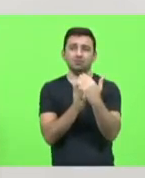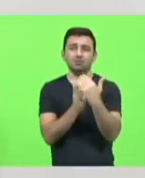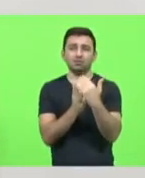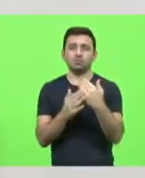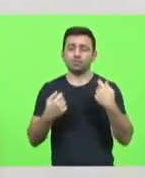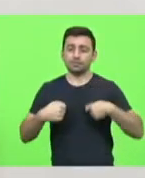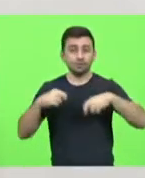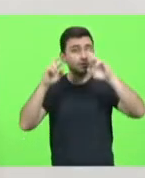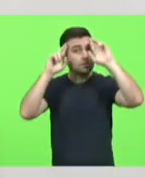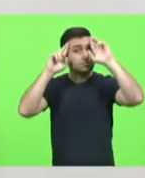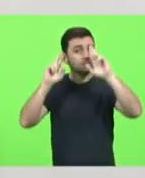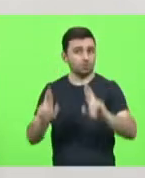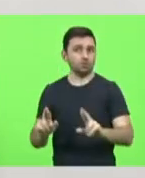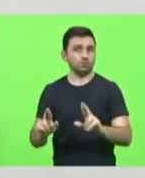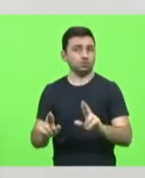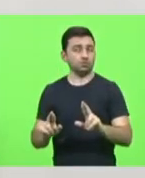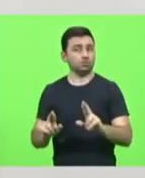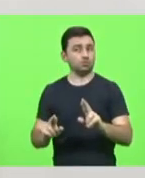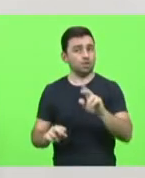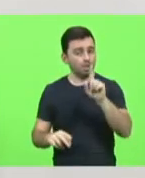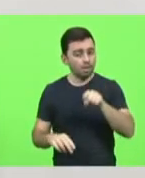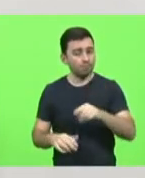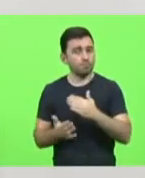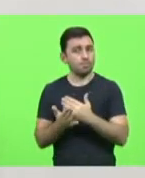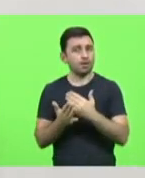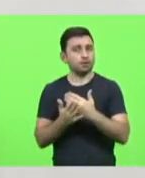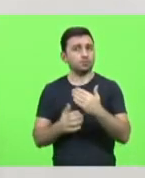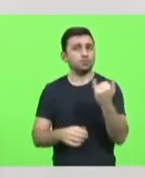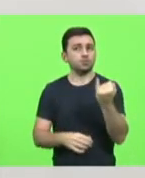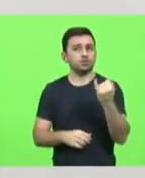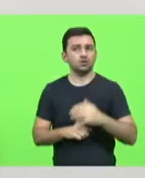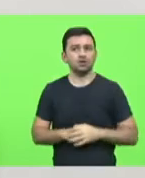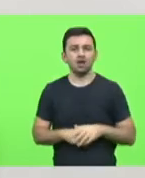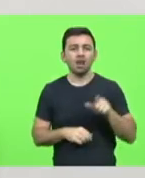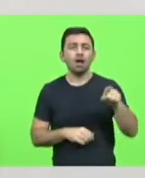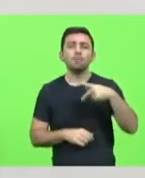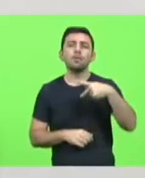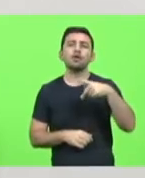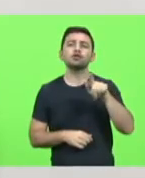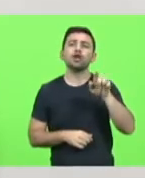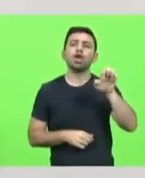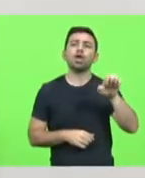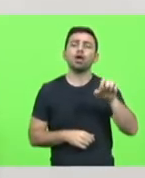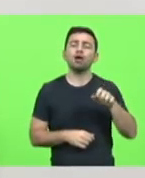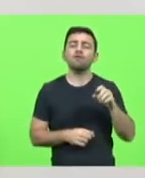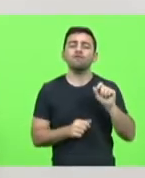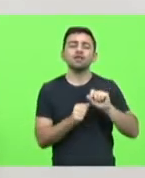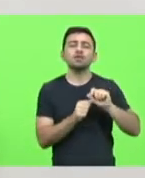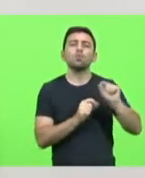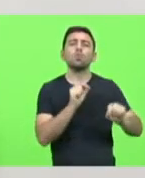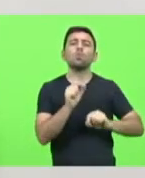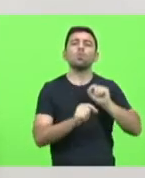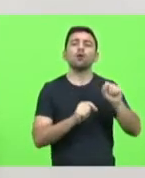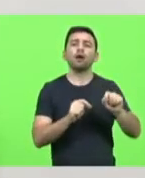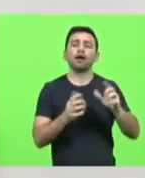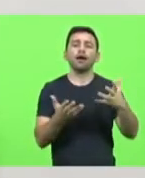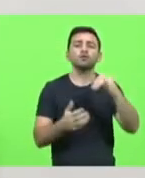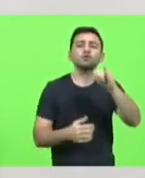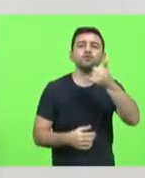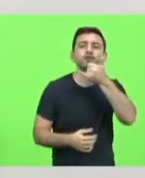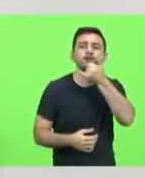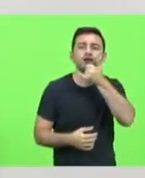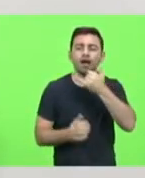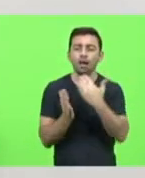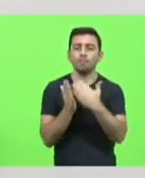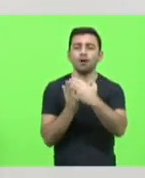gente tem que ter. Qual vai ser a bruxaria que a PGE vai fazer diante do Tribunal de Contas do Estado para poder justificar um